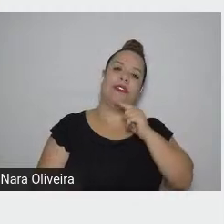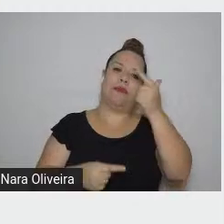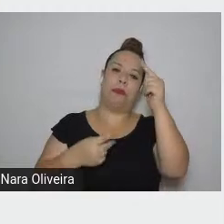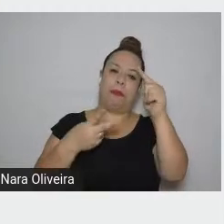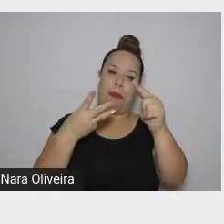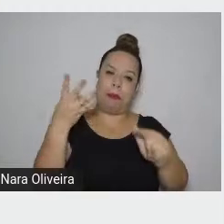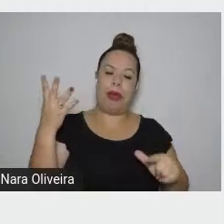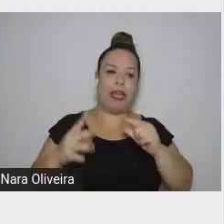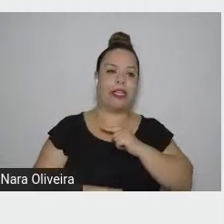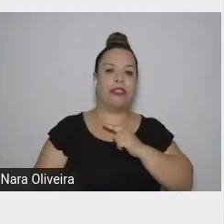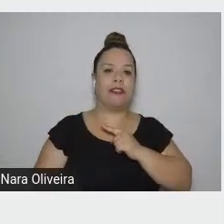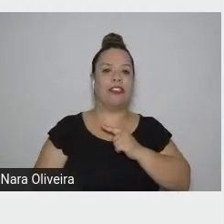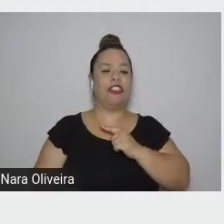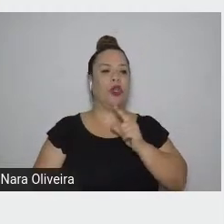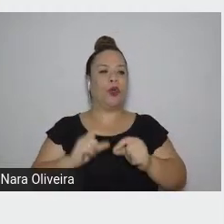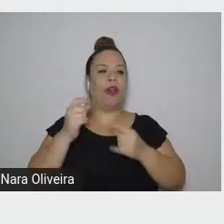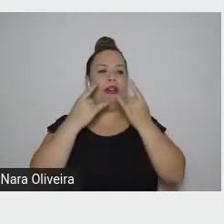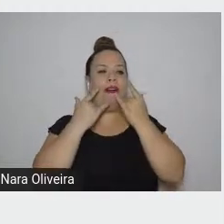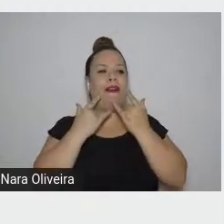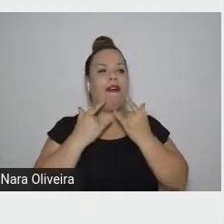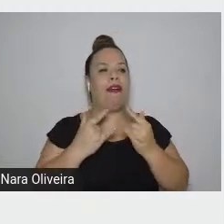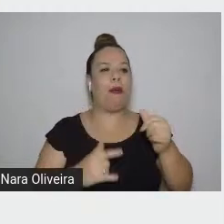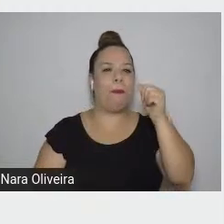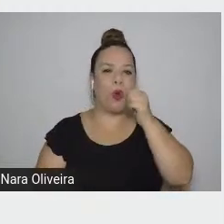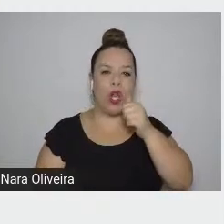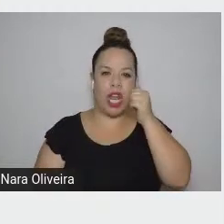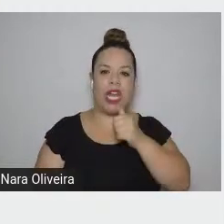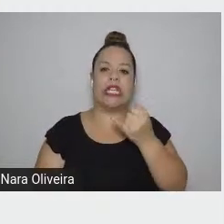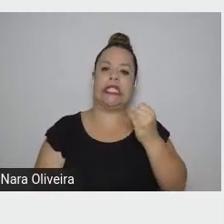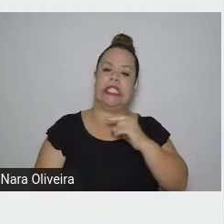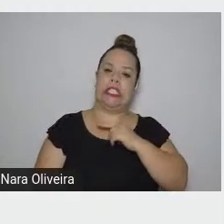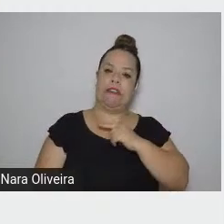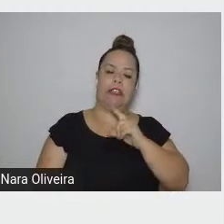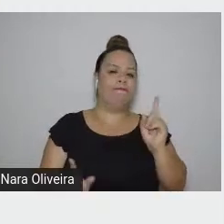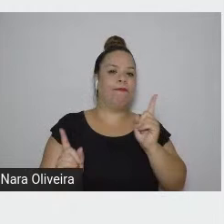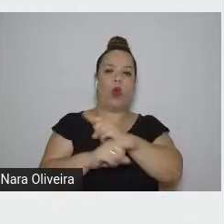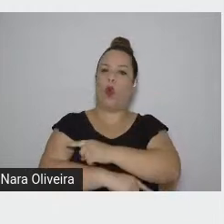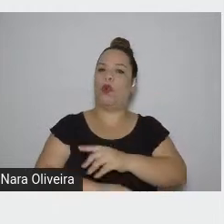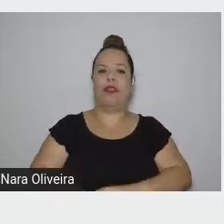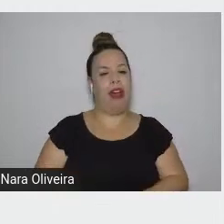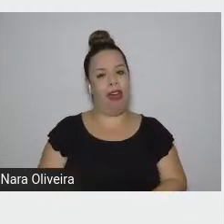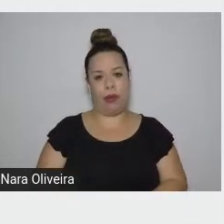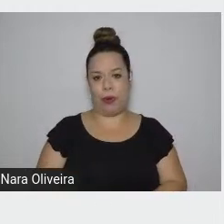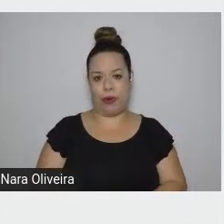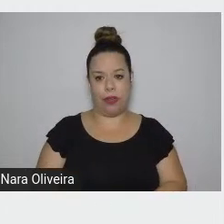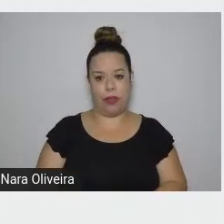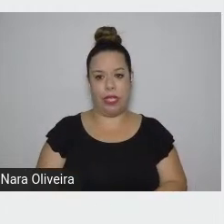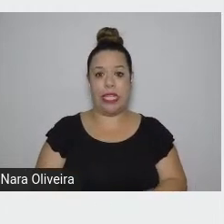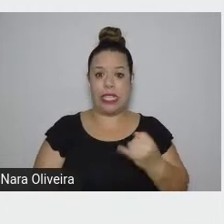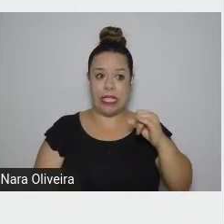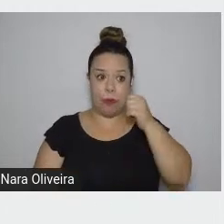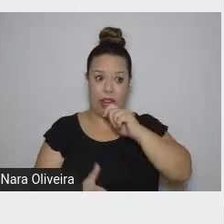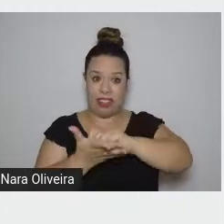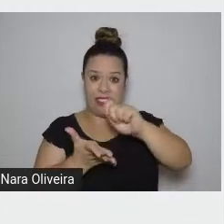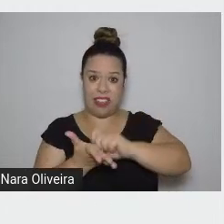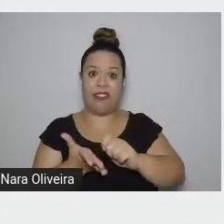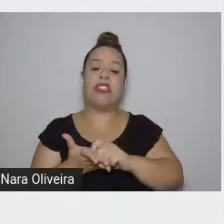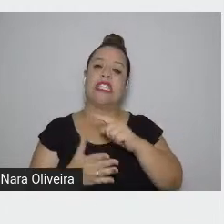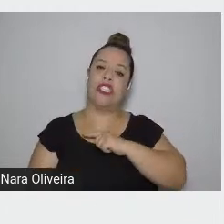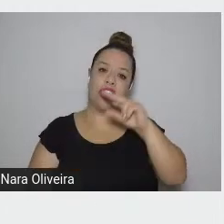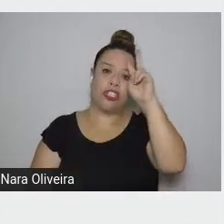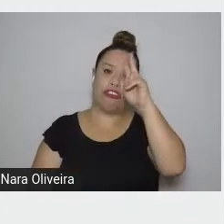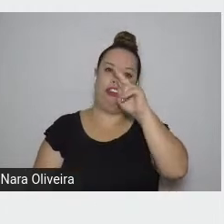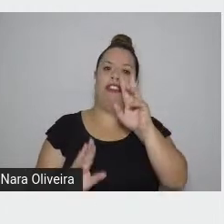mulheres, ela seria diferente. E são sempre, há uma